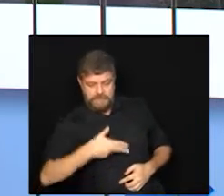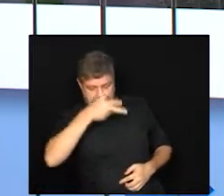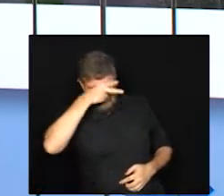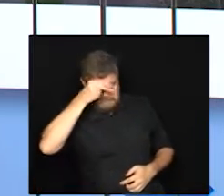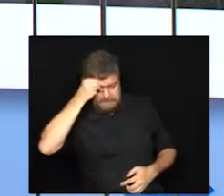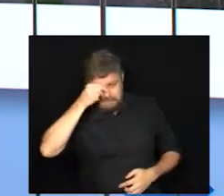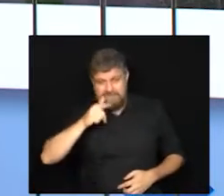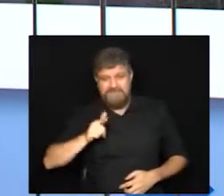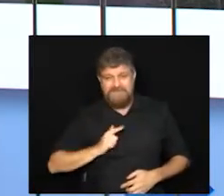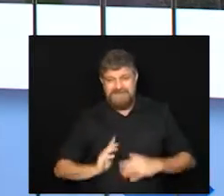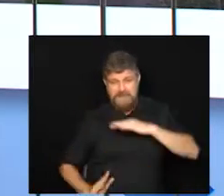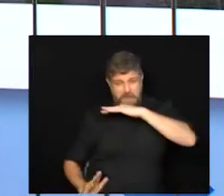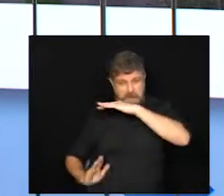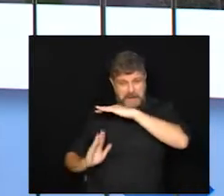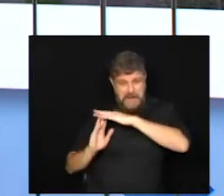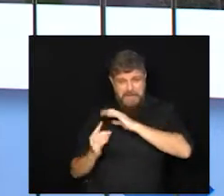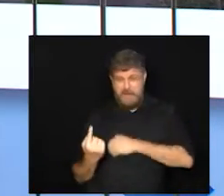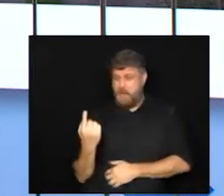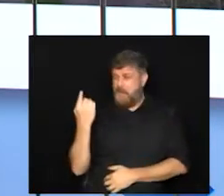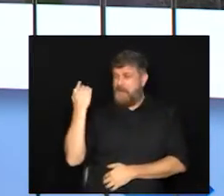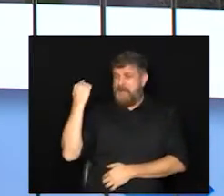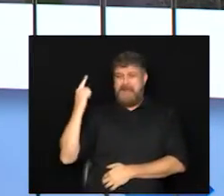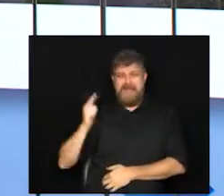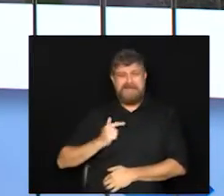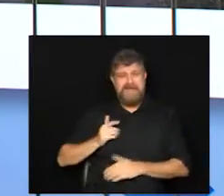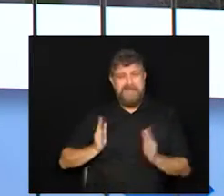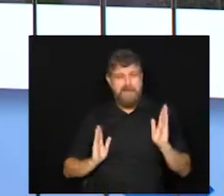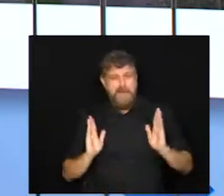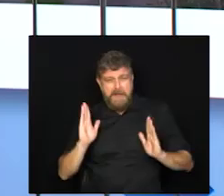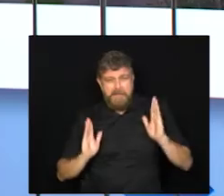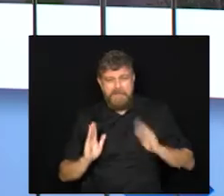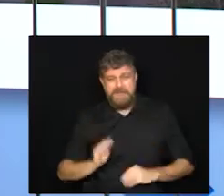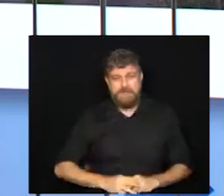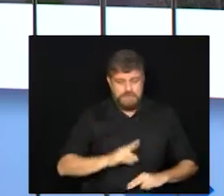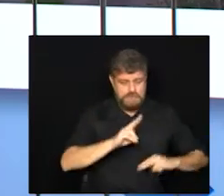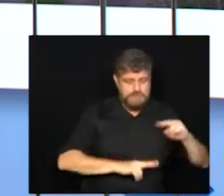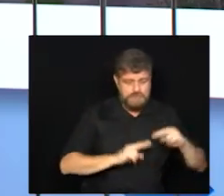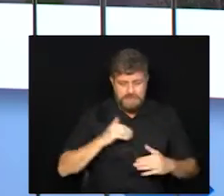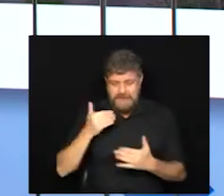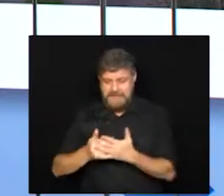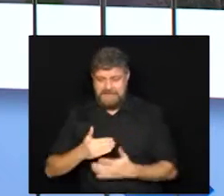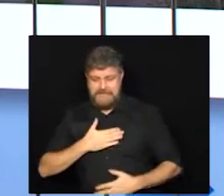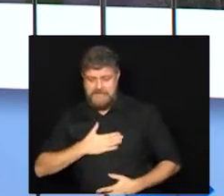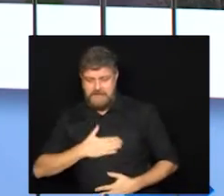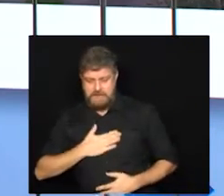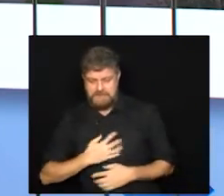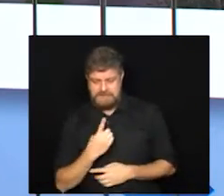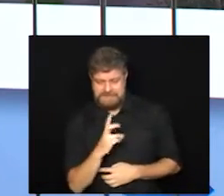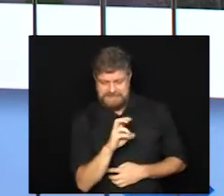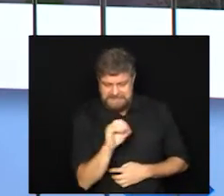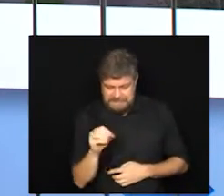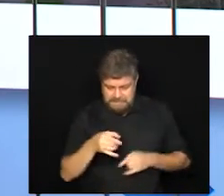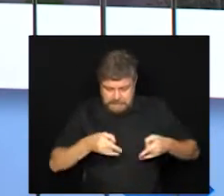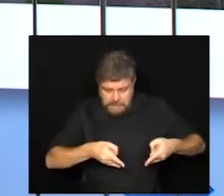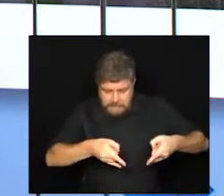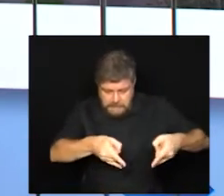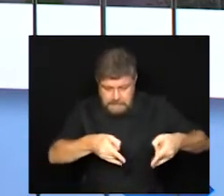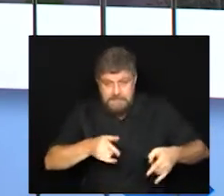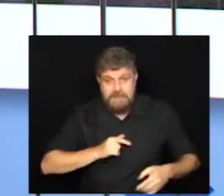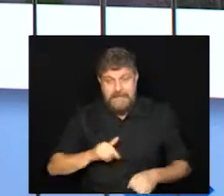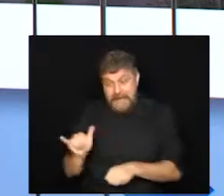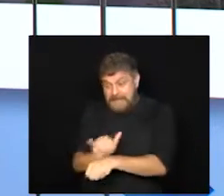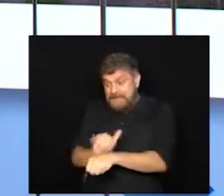teve, lá no pico da doença, para se ter uma ideia, entre junho e agosto, 150 leitos. Então, é uma estratégia para